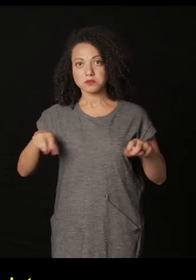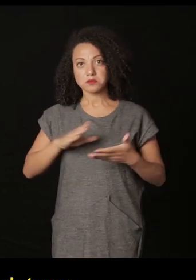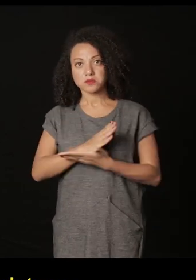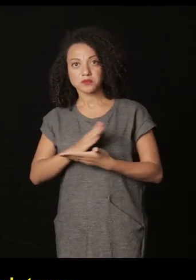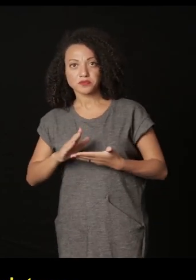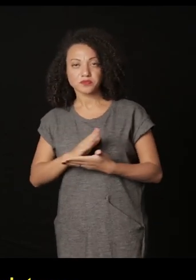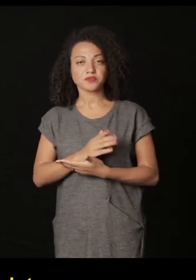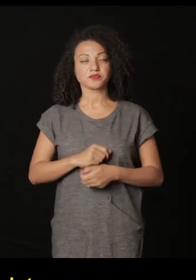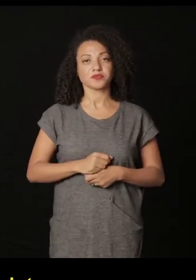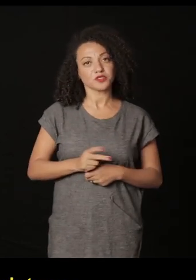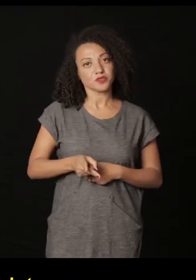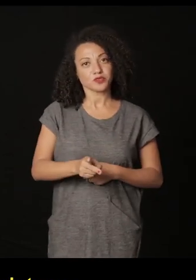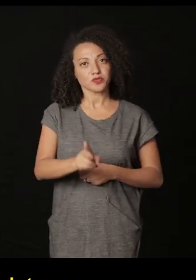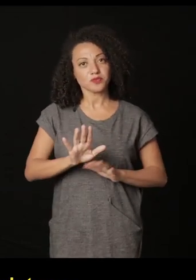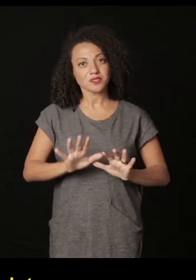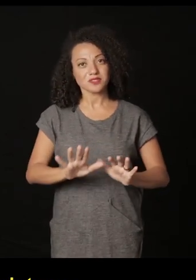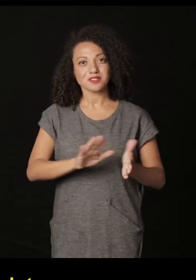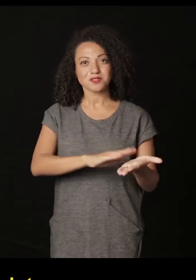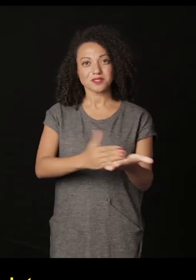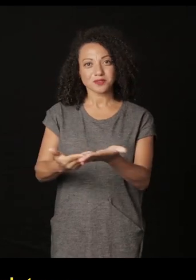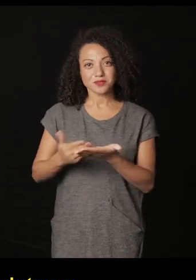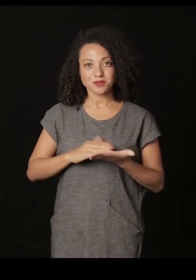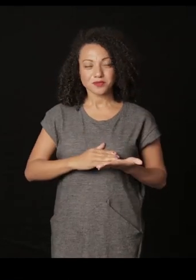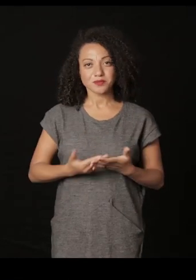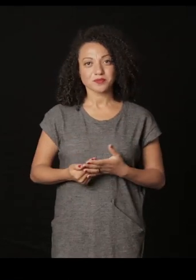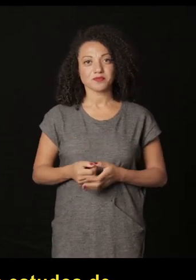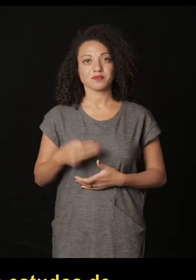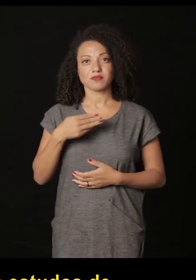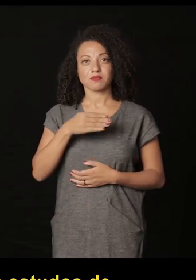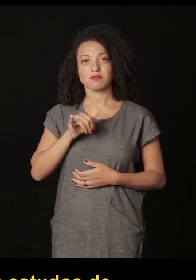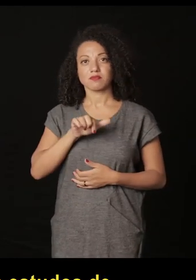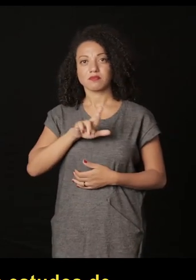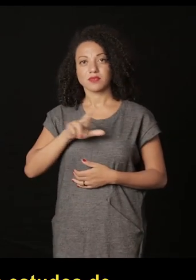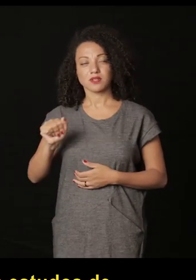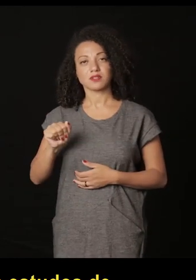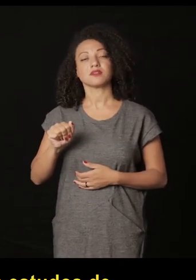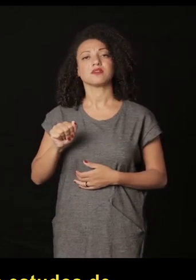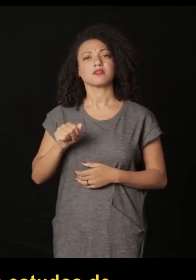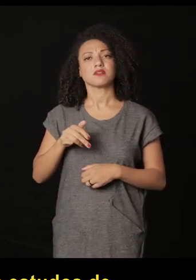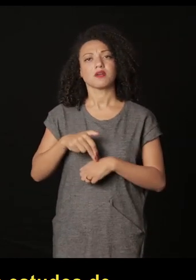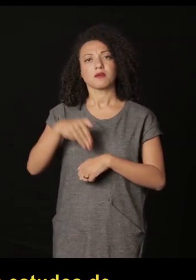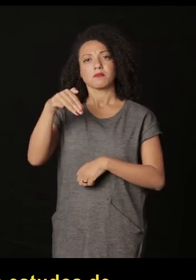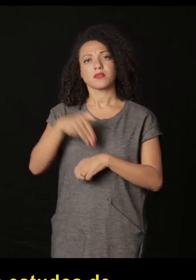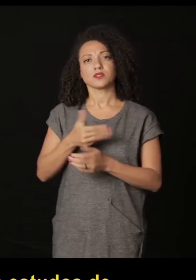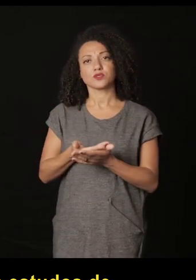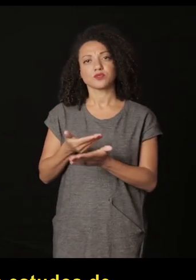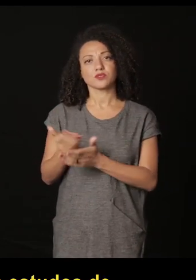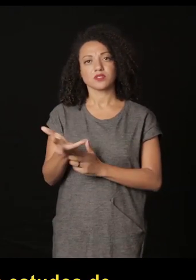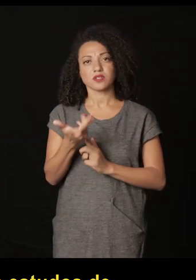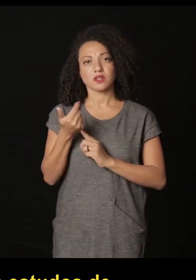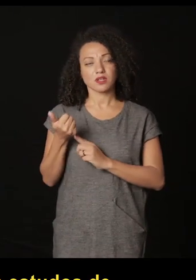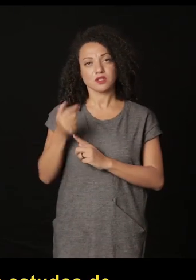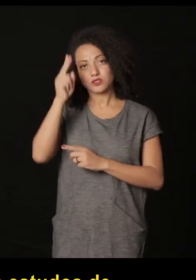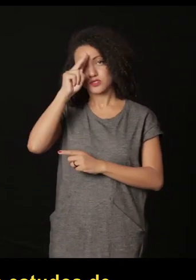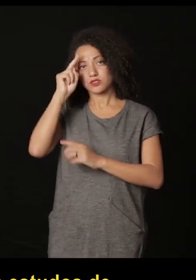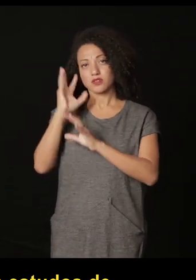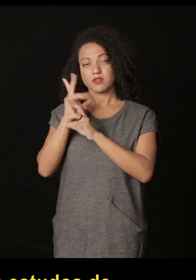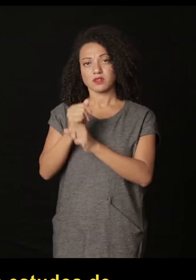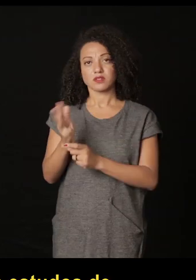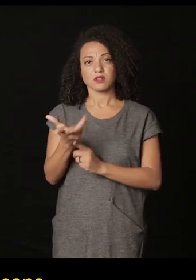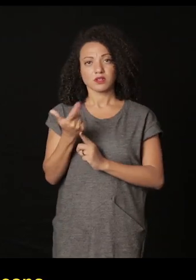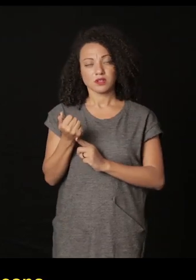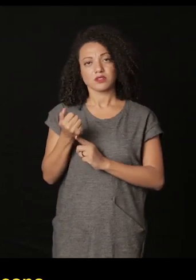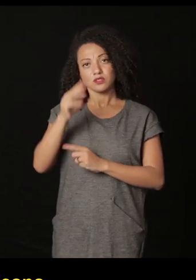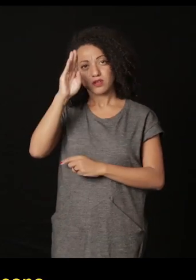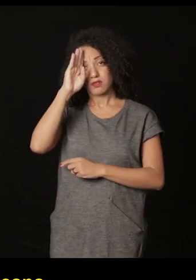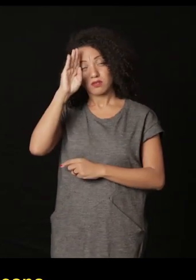português, assim volvemos loucos aos tradutores. Mayra Mendoza Avilés é maestra em estudios de arte e licenciada em História do